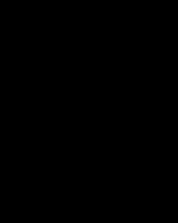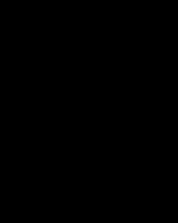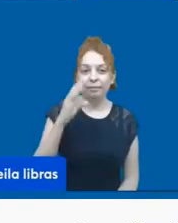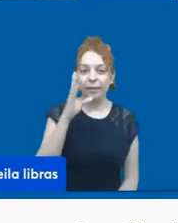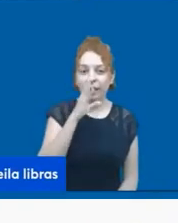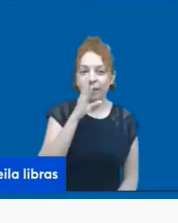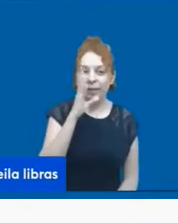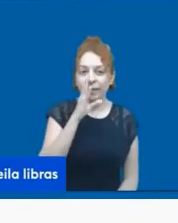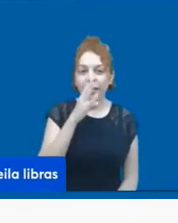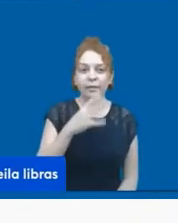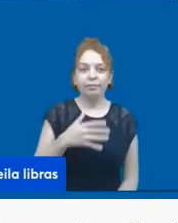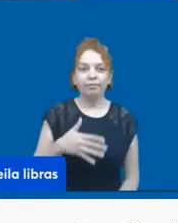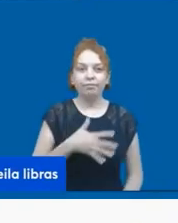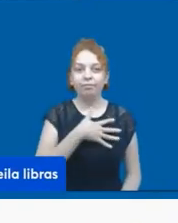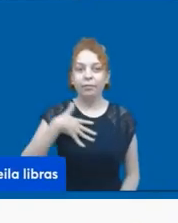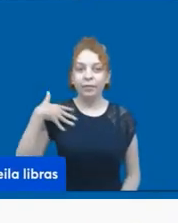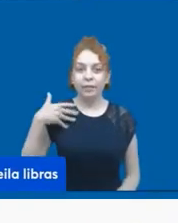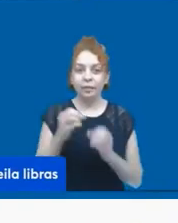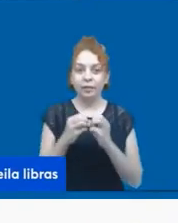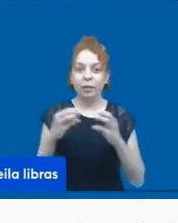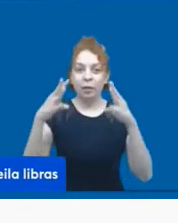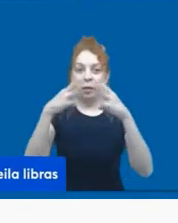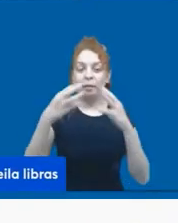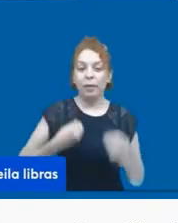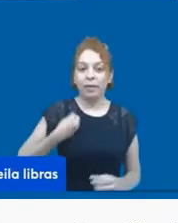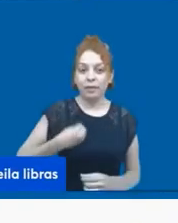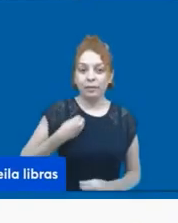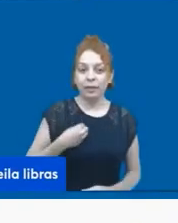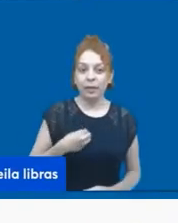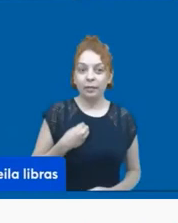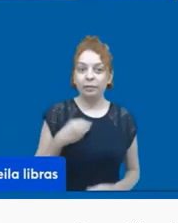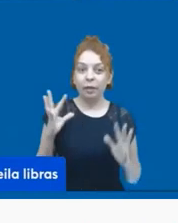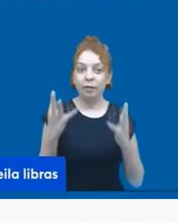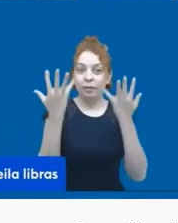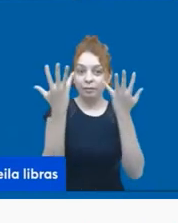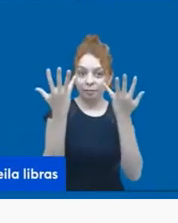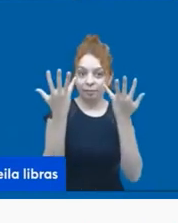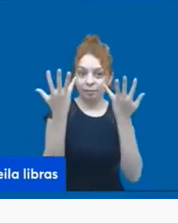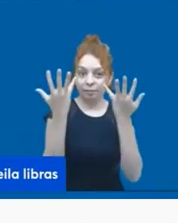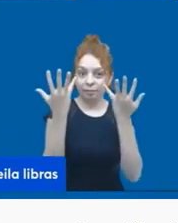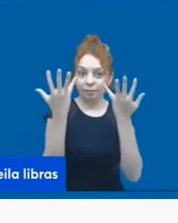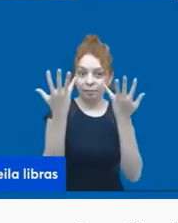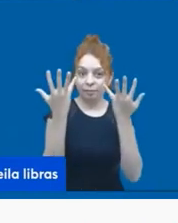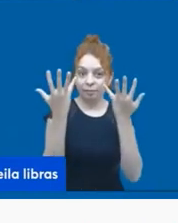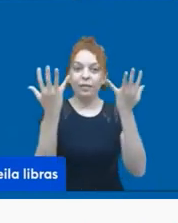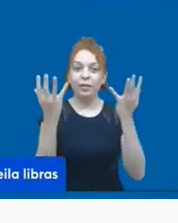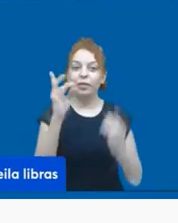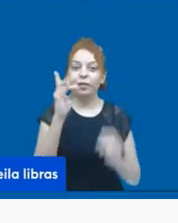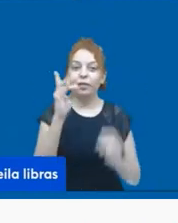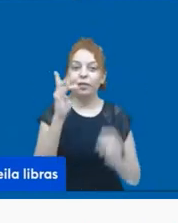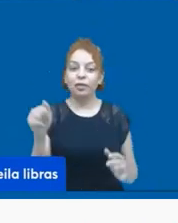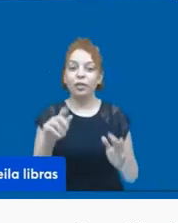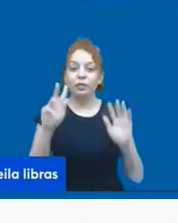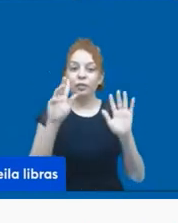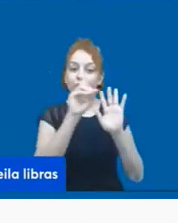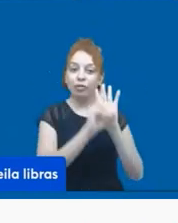É uma honra para as Nações Unidas estar aqui nesse evento, alusivo ao Dia Internacional dos Direitos